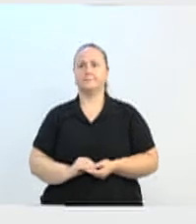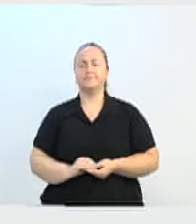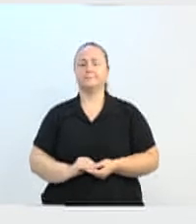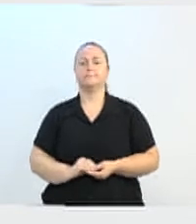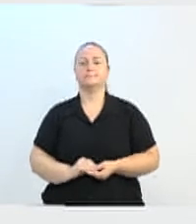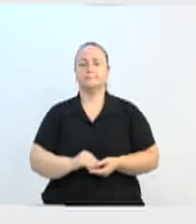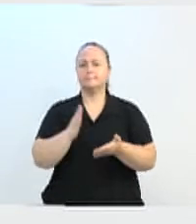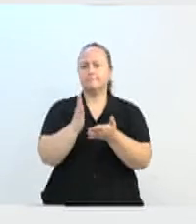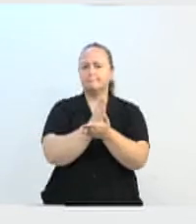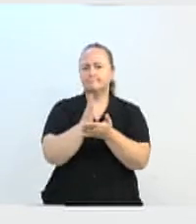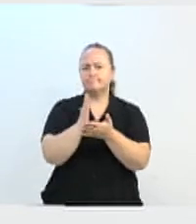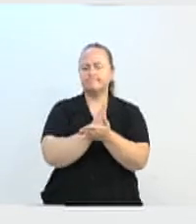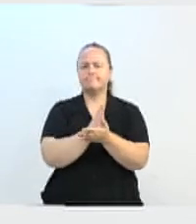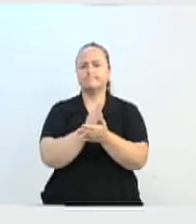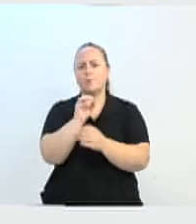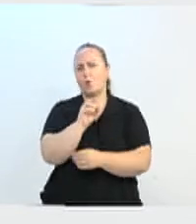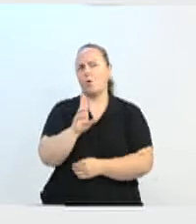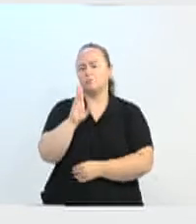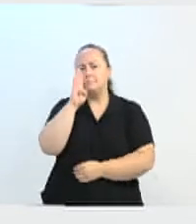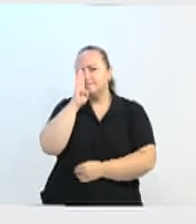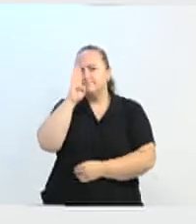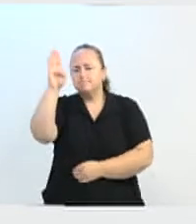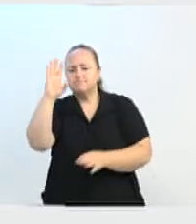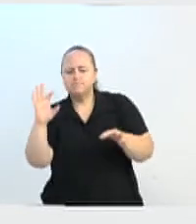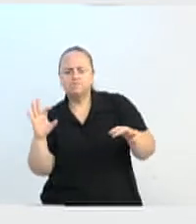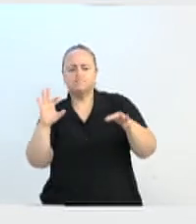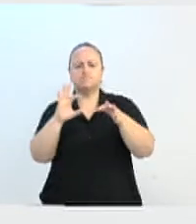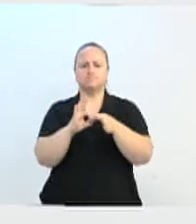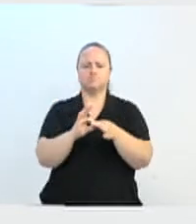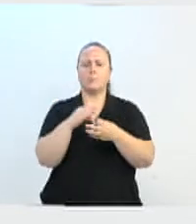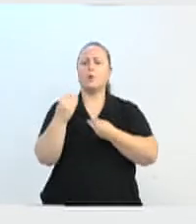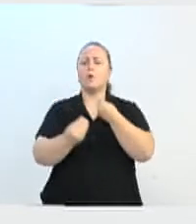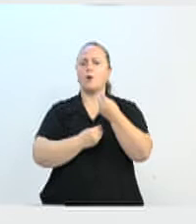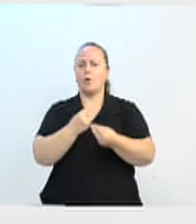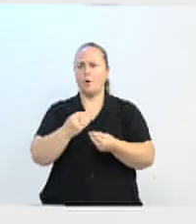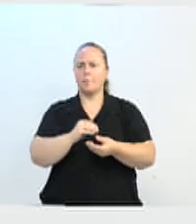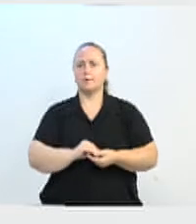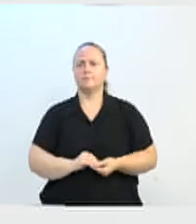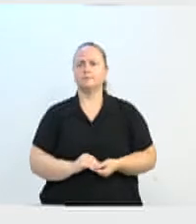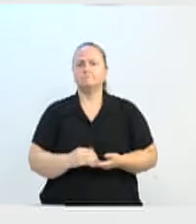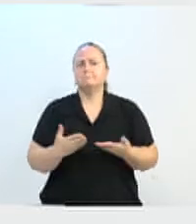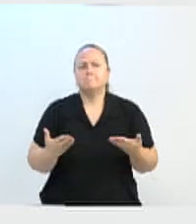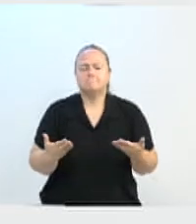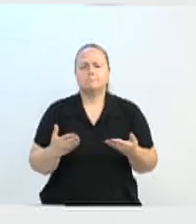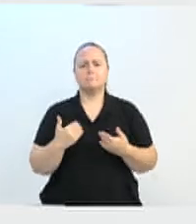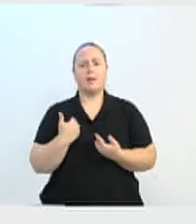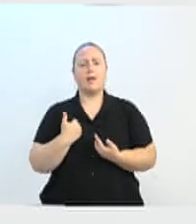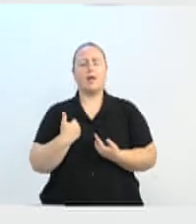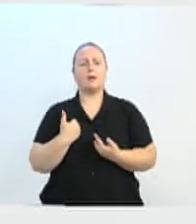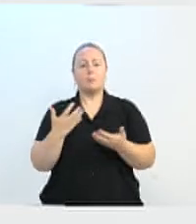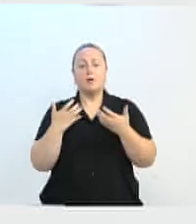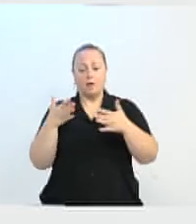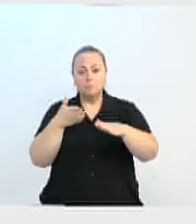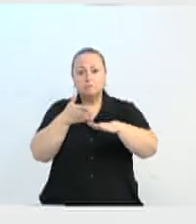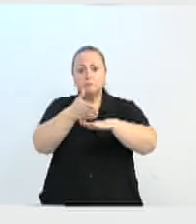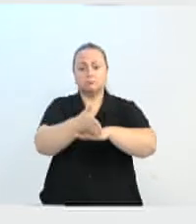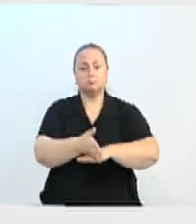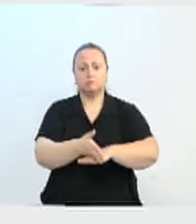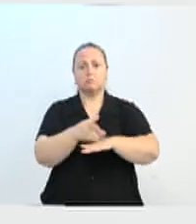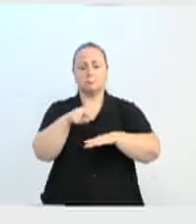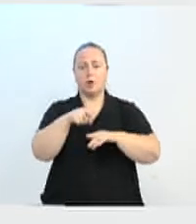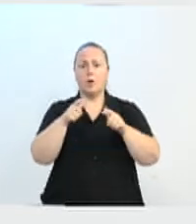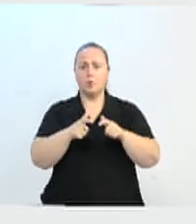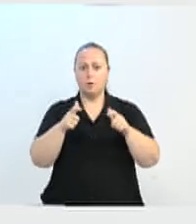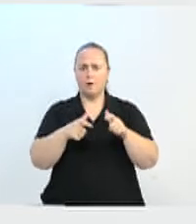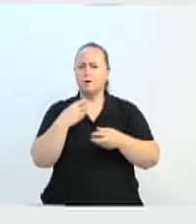Algumas formas, ou as principais formas de conexão com o centro de inovação. Então, como é que eu faço para ir para o centro de inovação? Então, nós